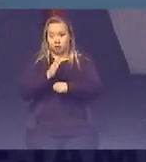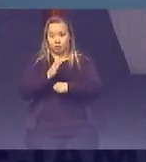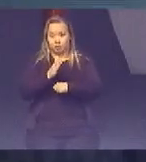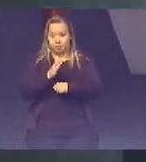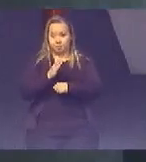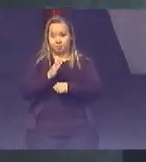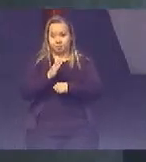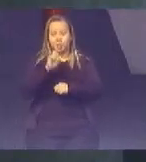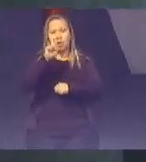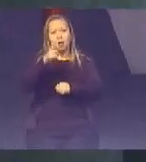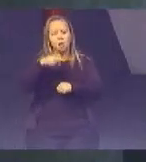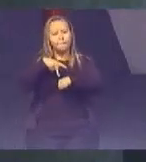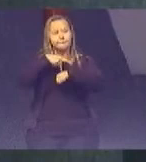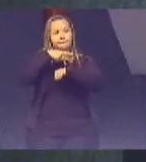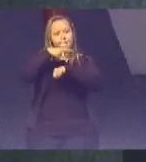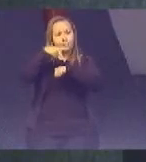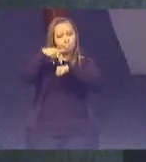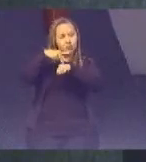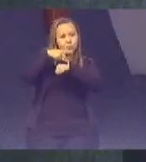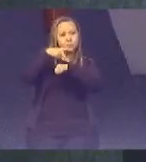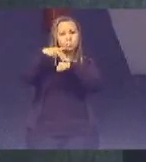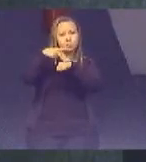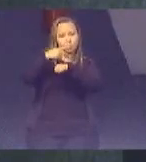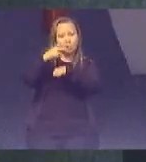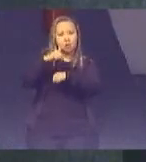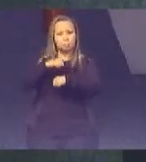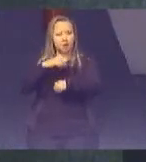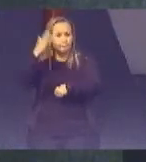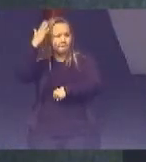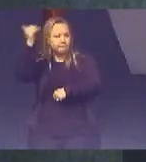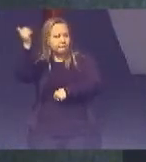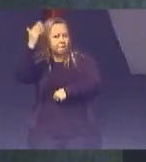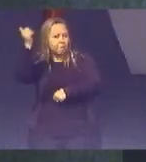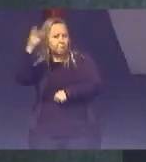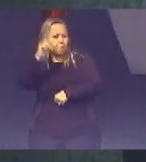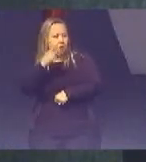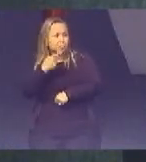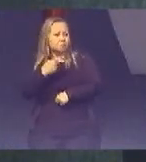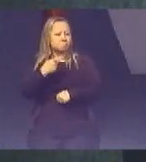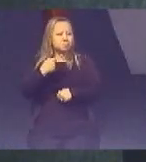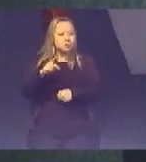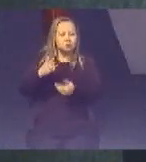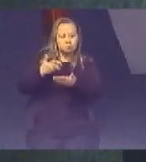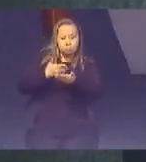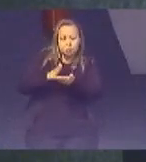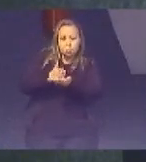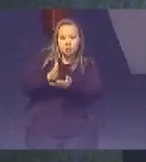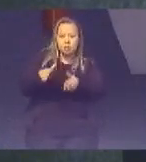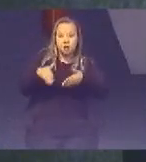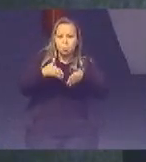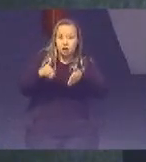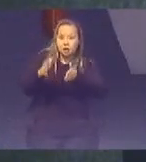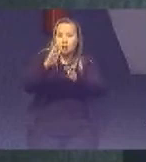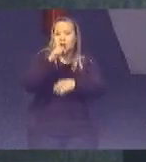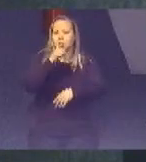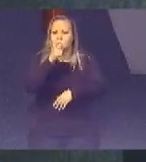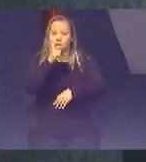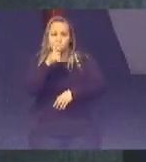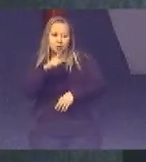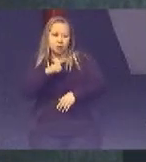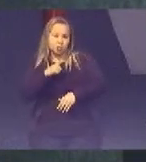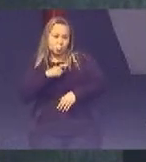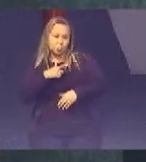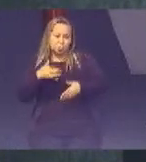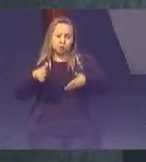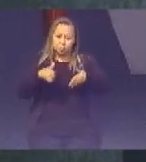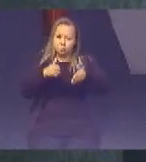É um país Que tem Que é famoso Pelos seus grandes rios A gente tem aqui A bacia